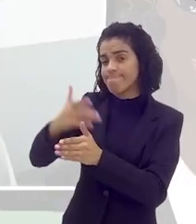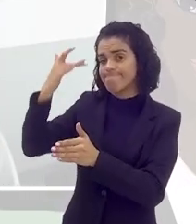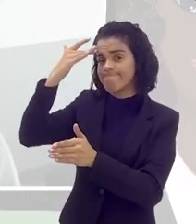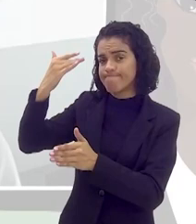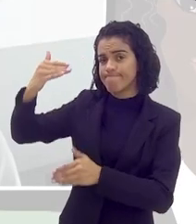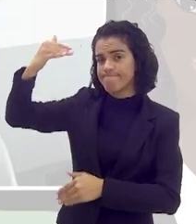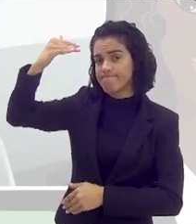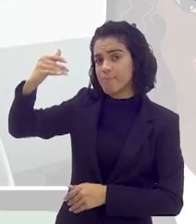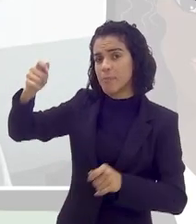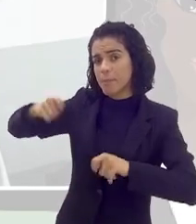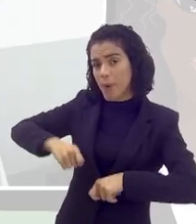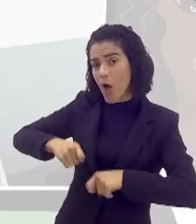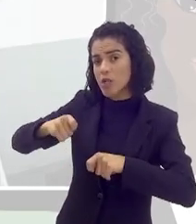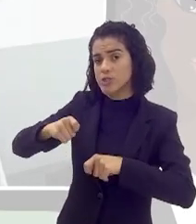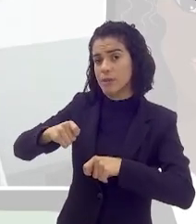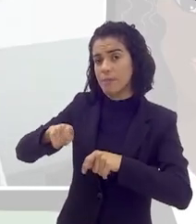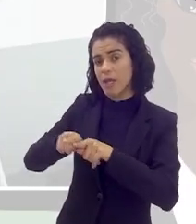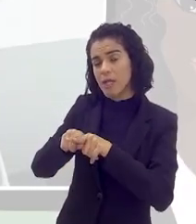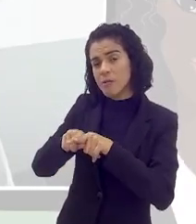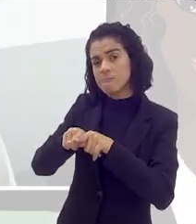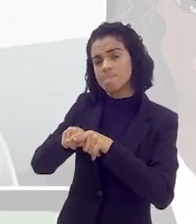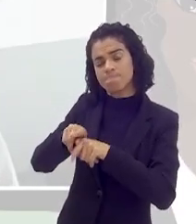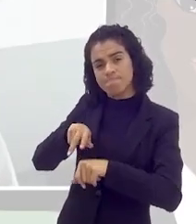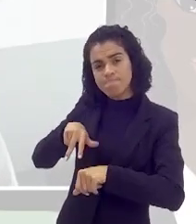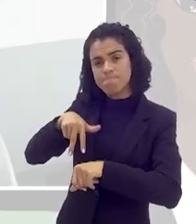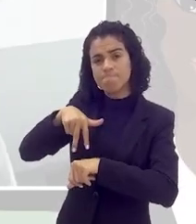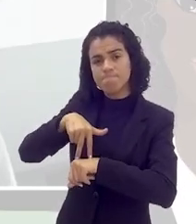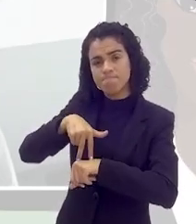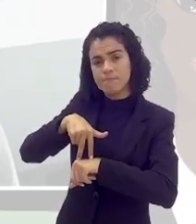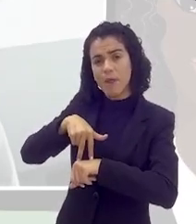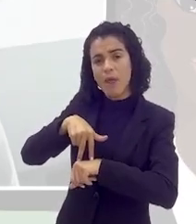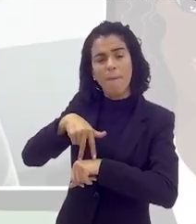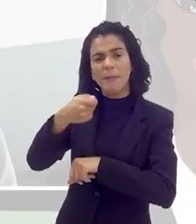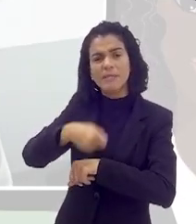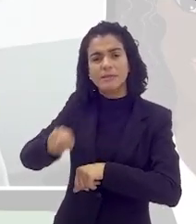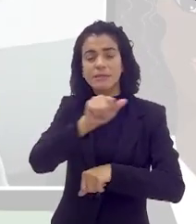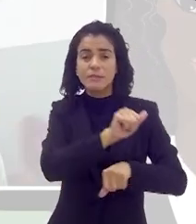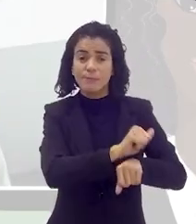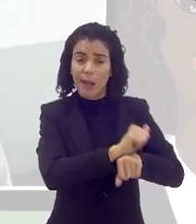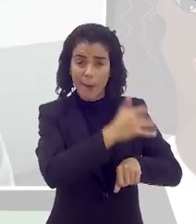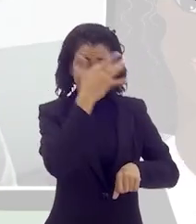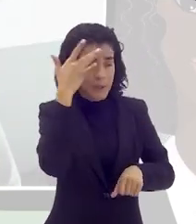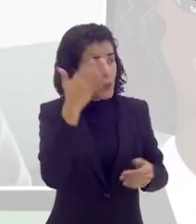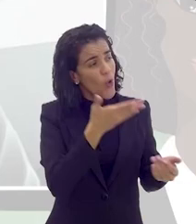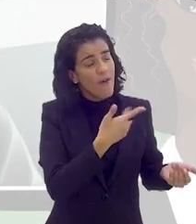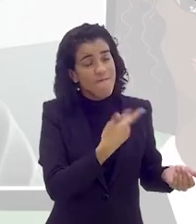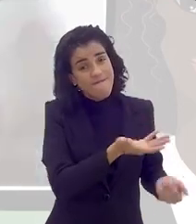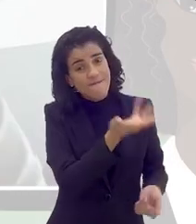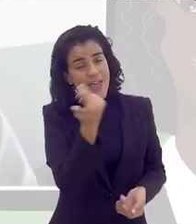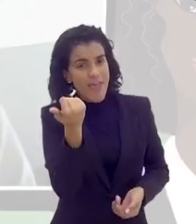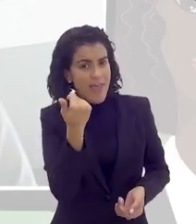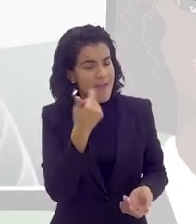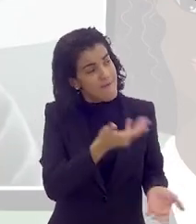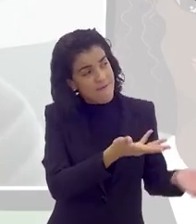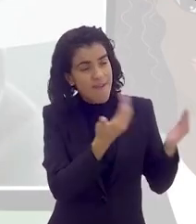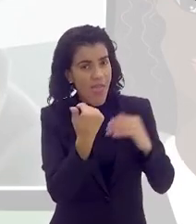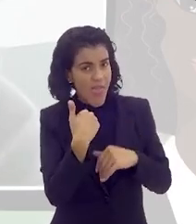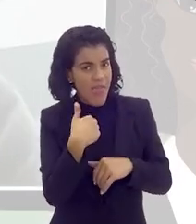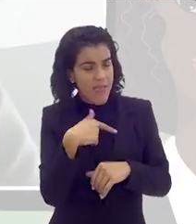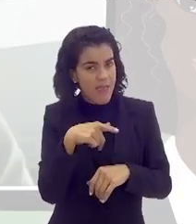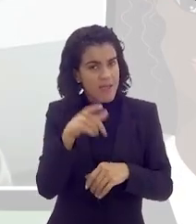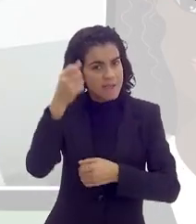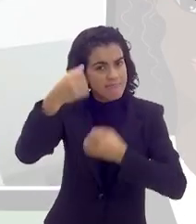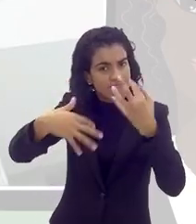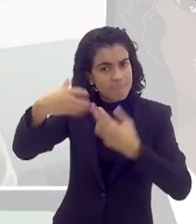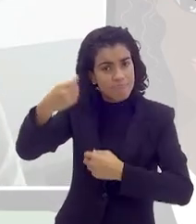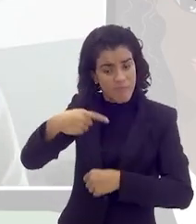aqui na posição de adultas, a gente também pode começar a ocupar esse espaço, sem ficar esperando que alguém faça um convite, com pompe e circunstância, pra dizer, olha,